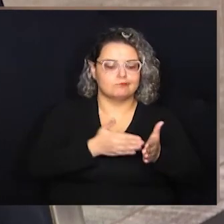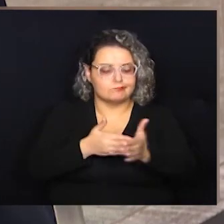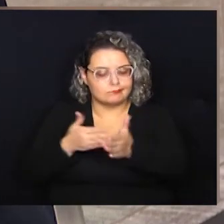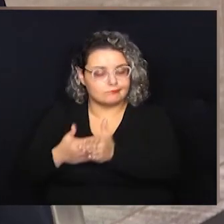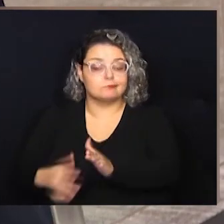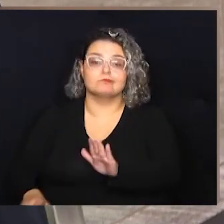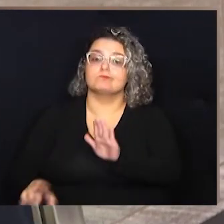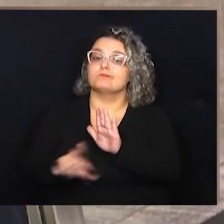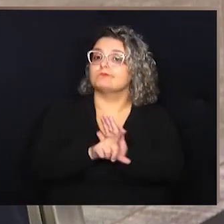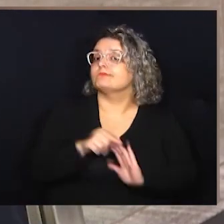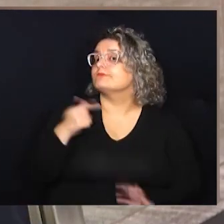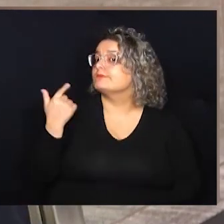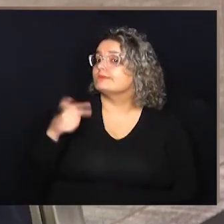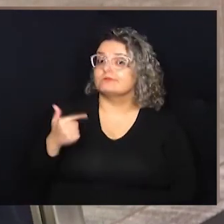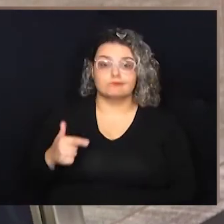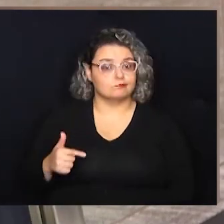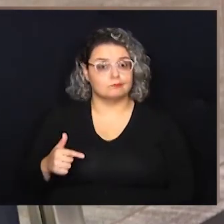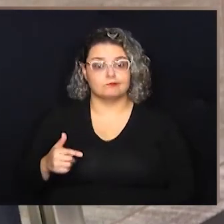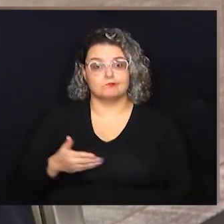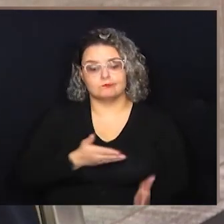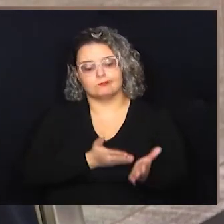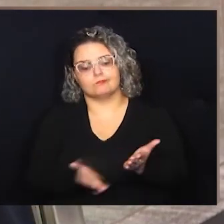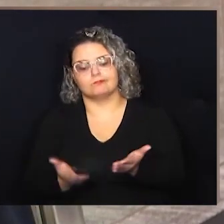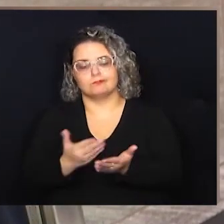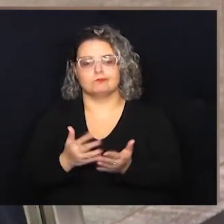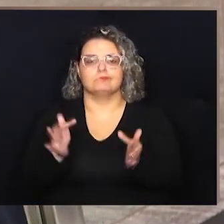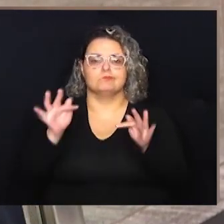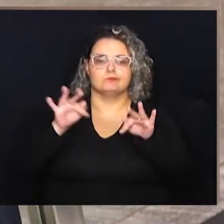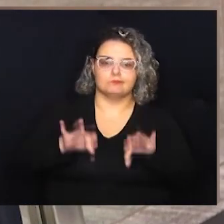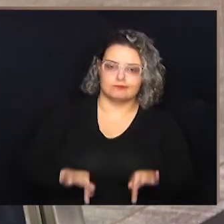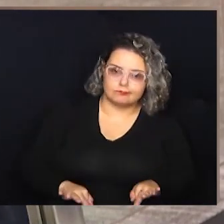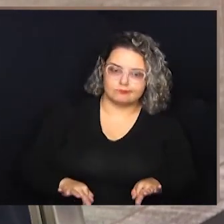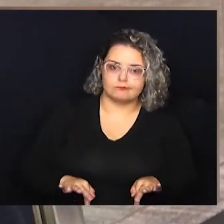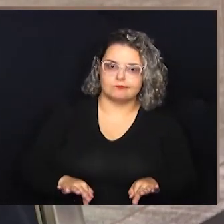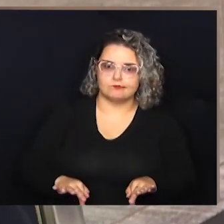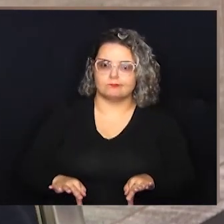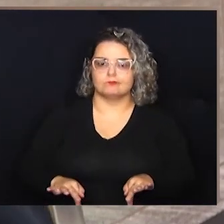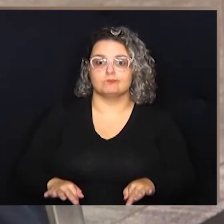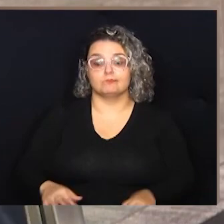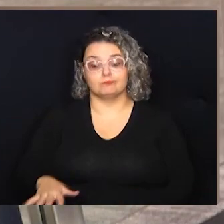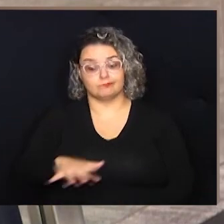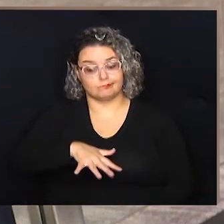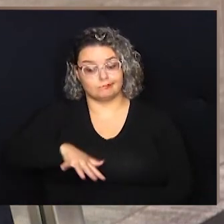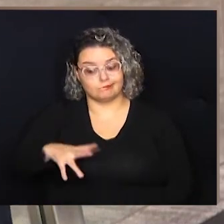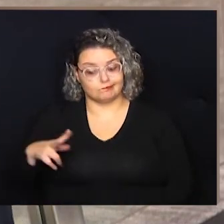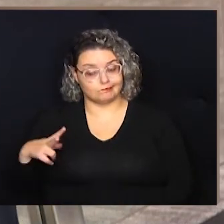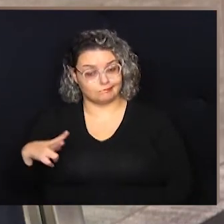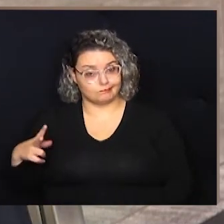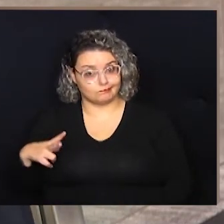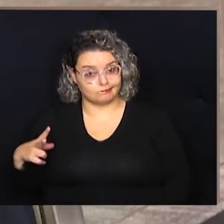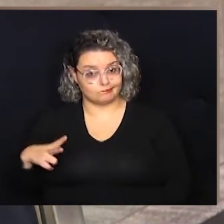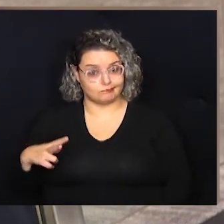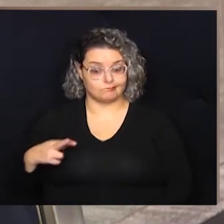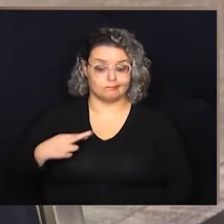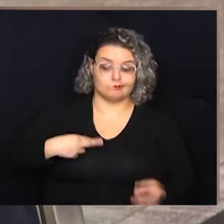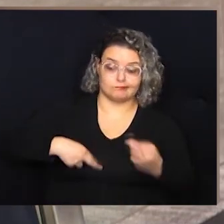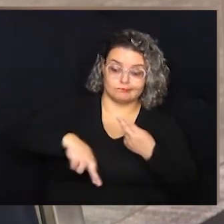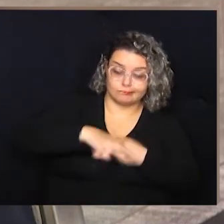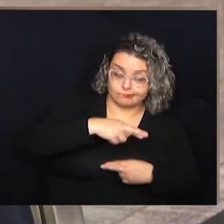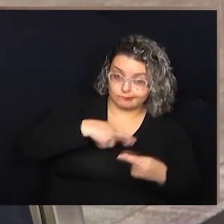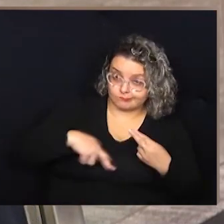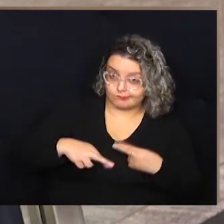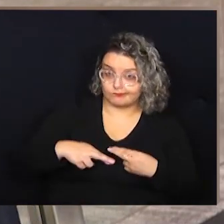limites legais, para que não haja desvio de finalidade. As questões relacionadas à privacidade, questões